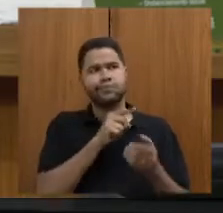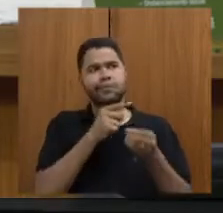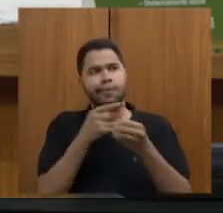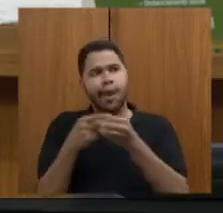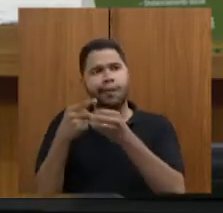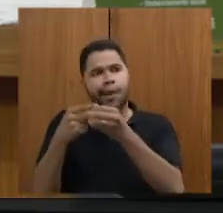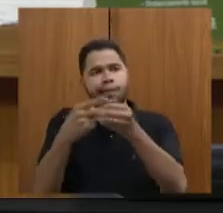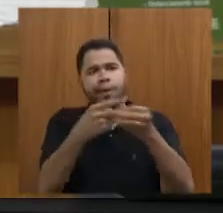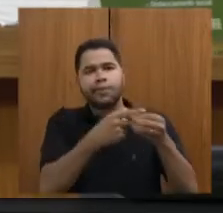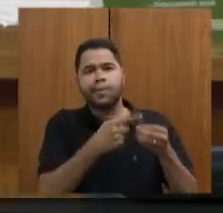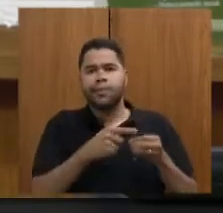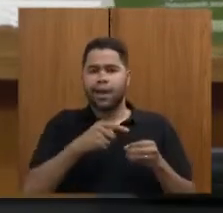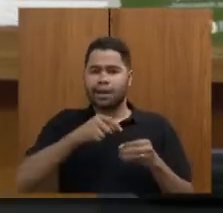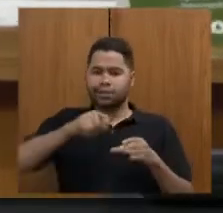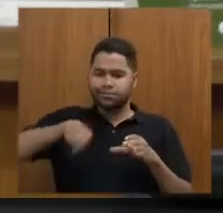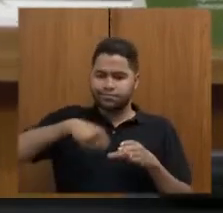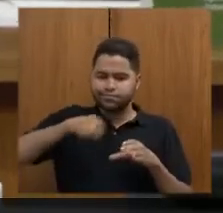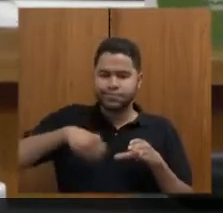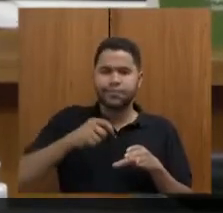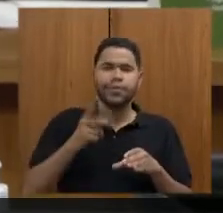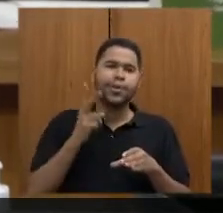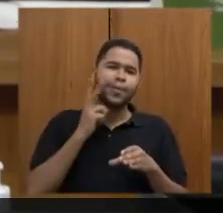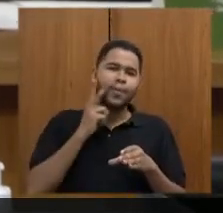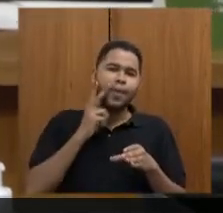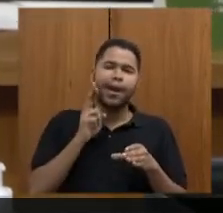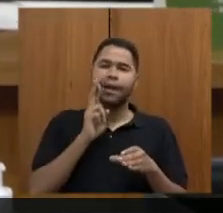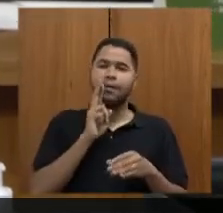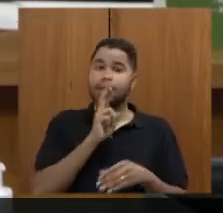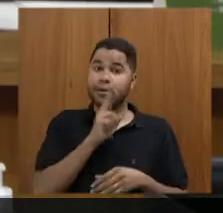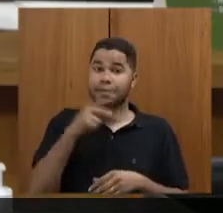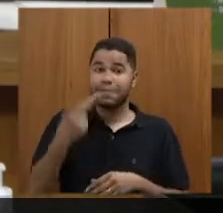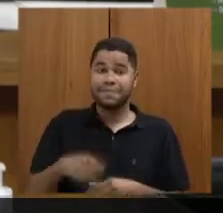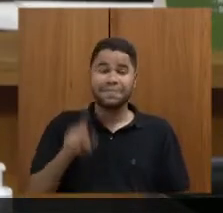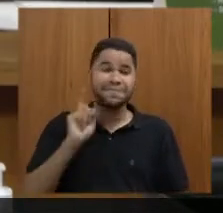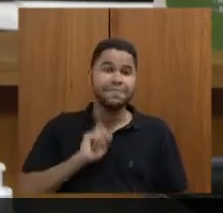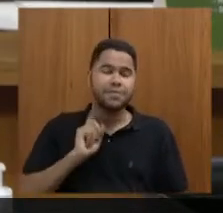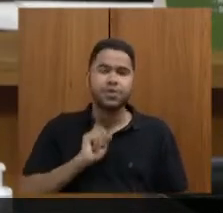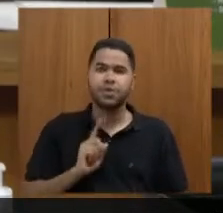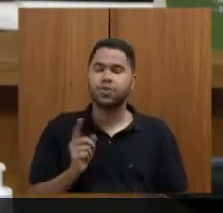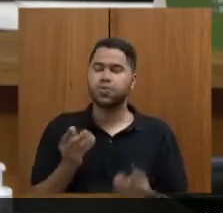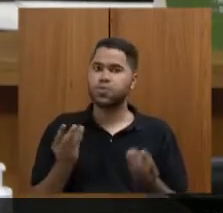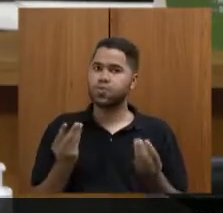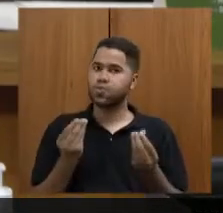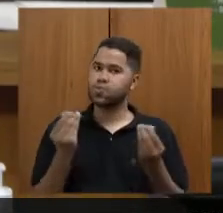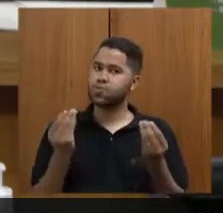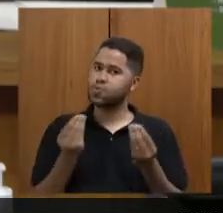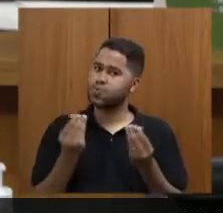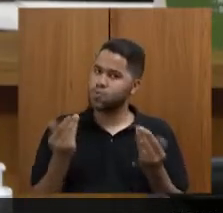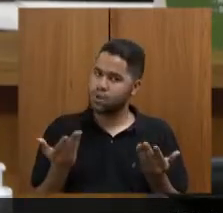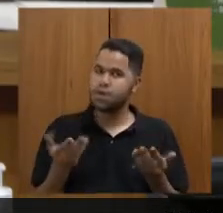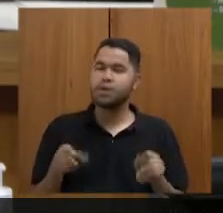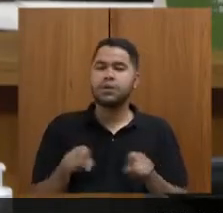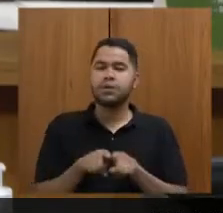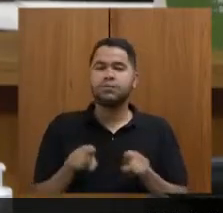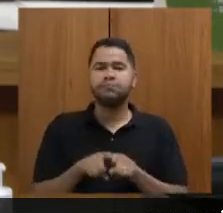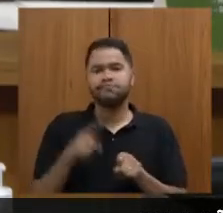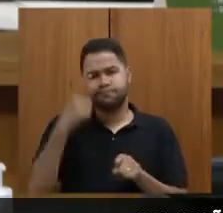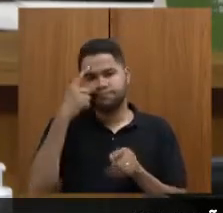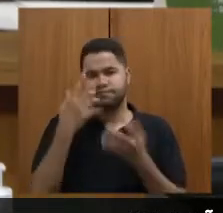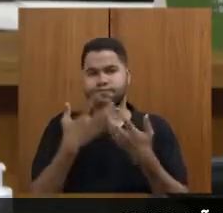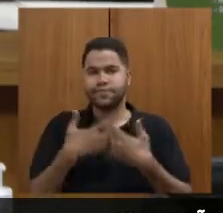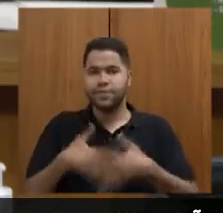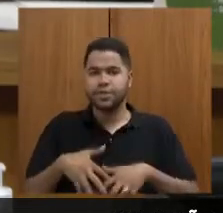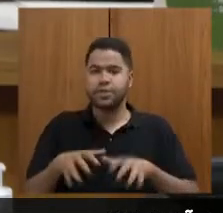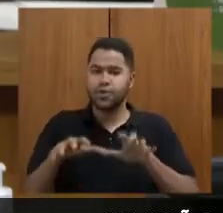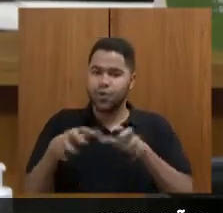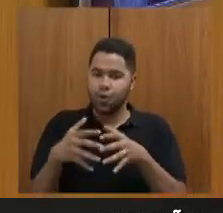vida gastronômica dos bares, restaurantes de Minas Gerais, ela é riquíssima. Vou levar em consideração e vamos montar essa